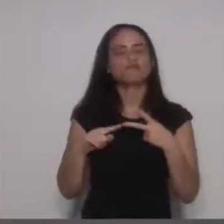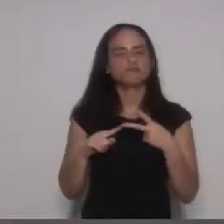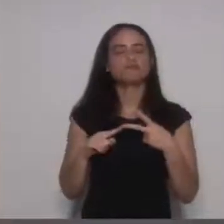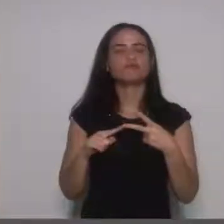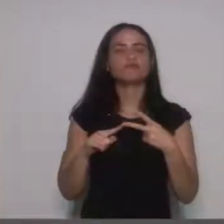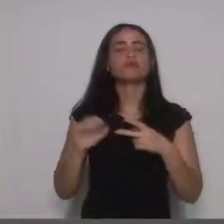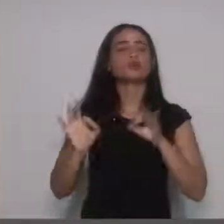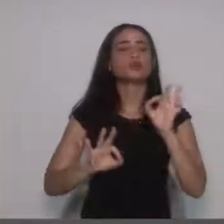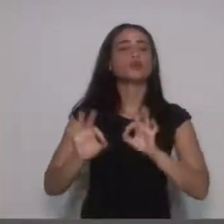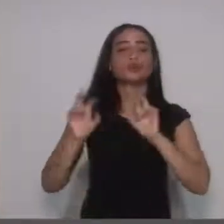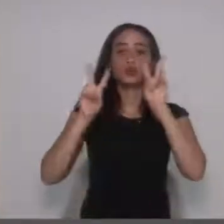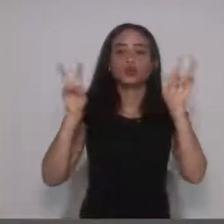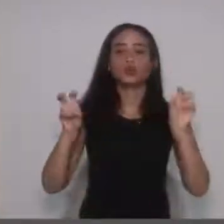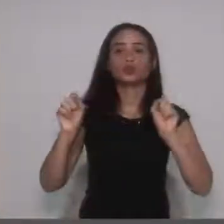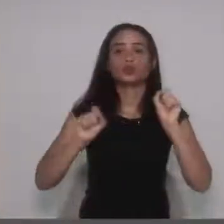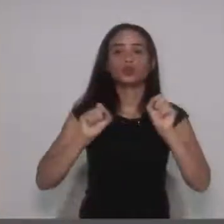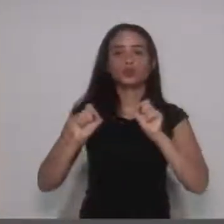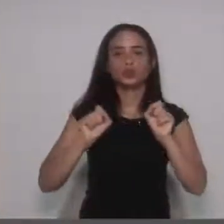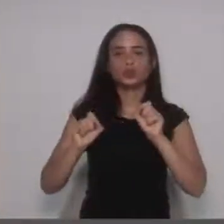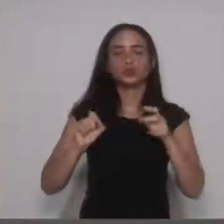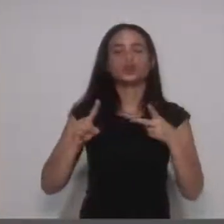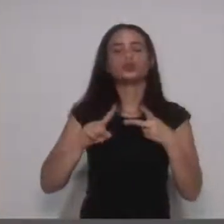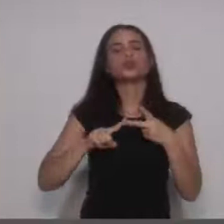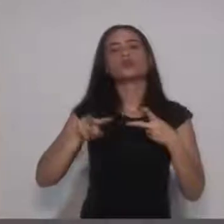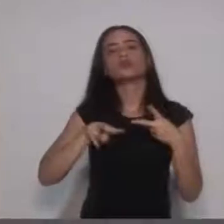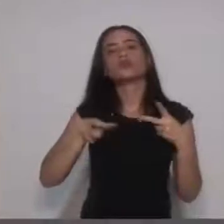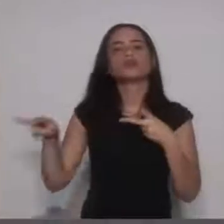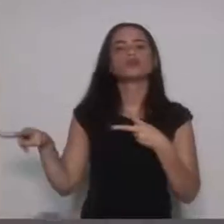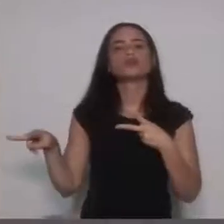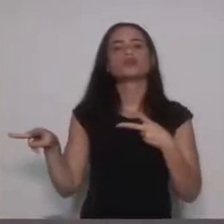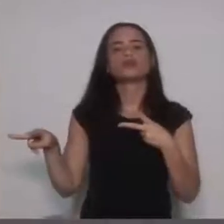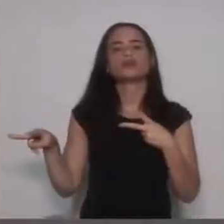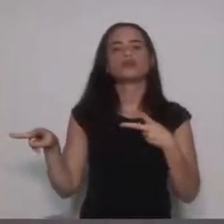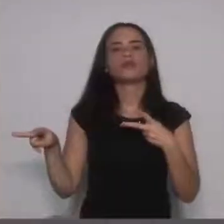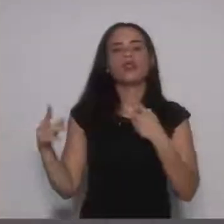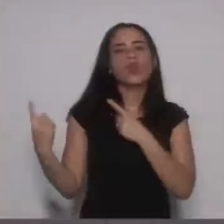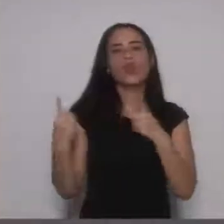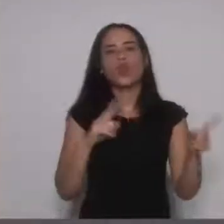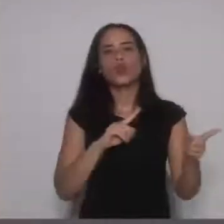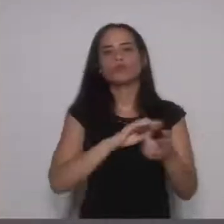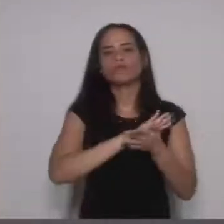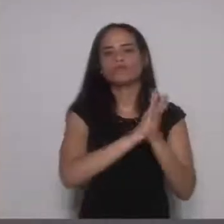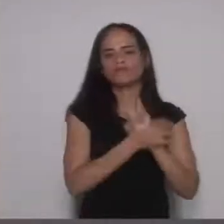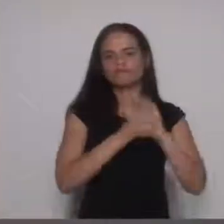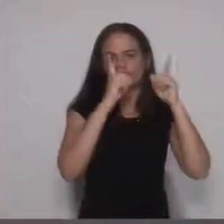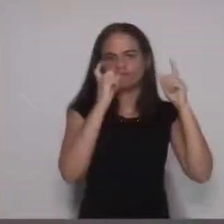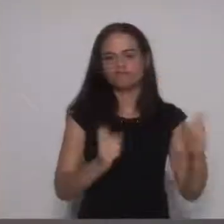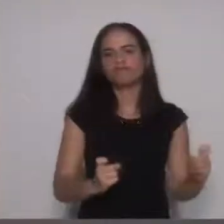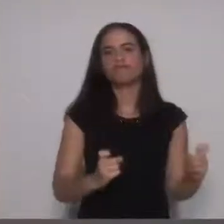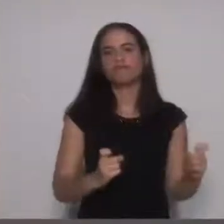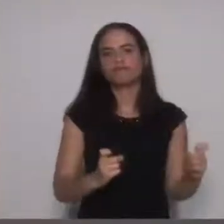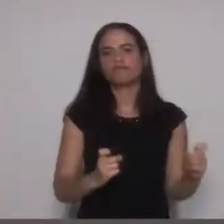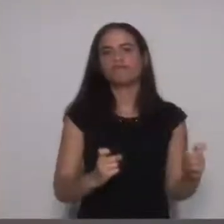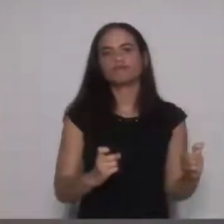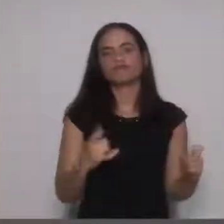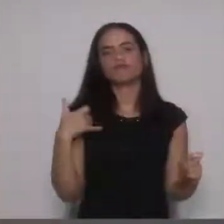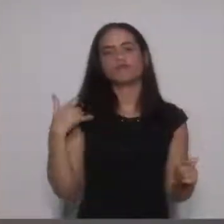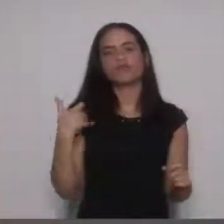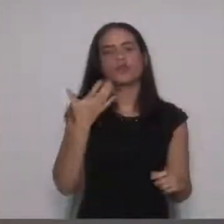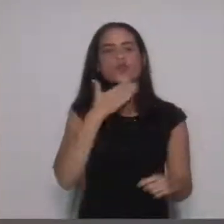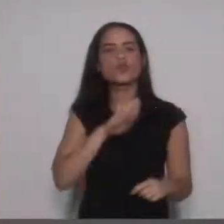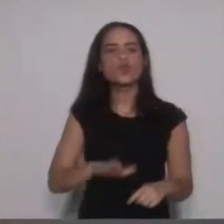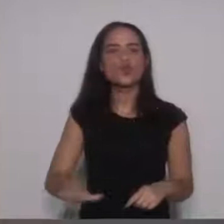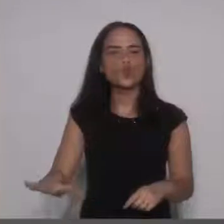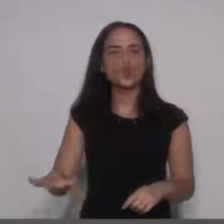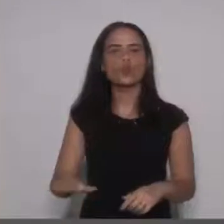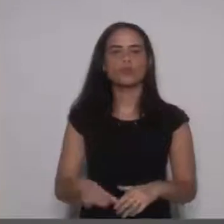ideia é instituir uma semana municipal de prevenção à violência na primeira infância. Está aqui a questão